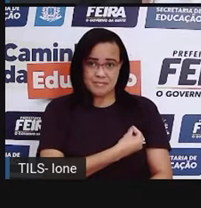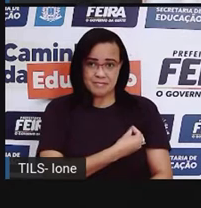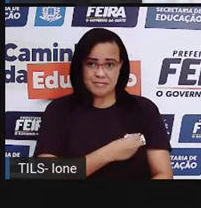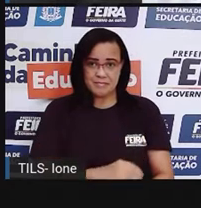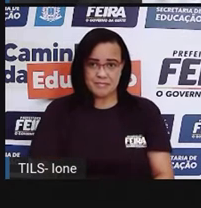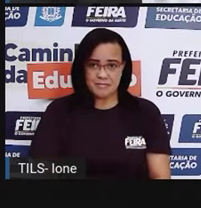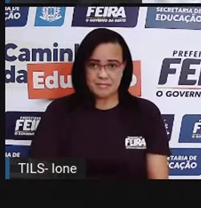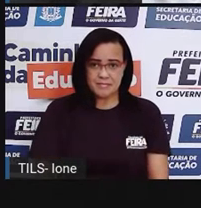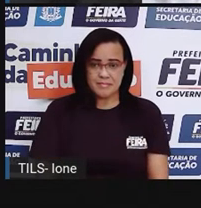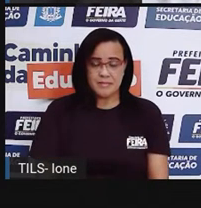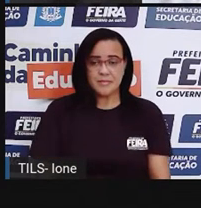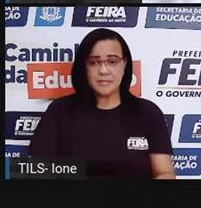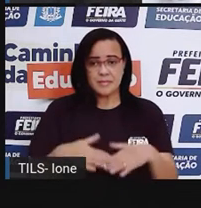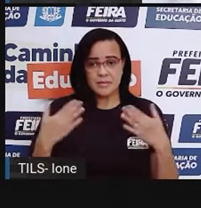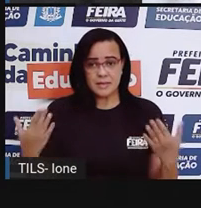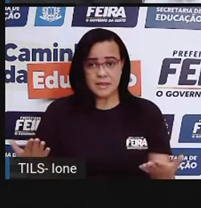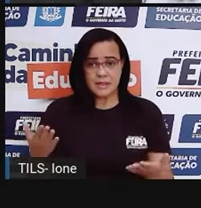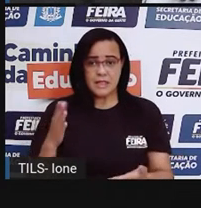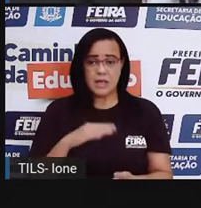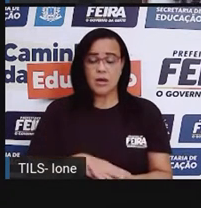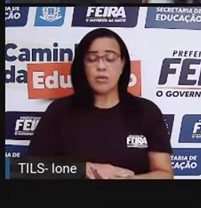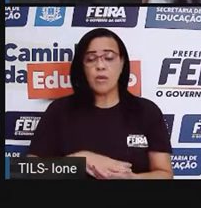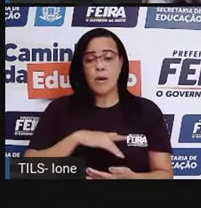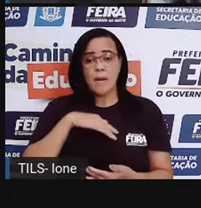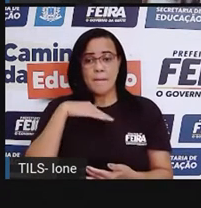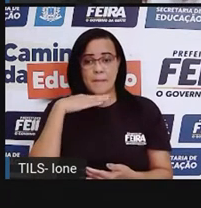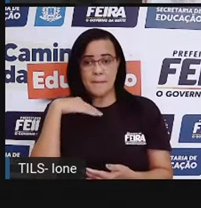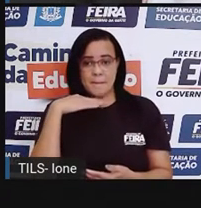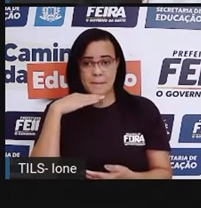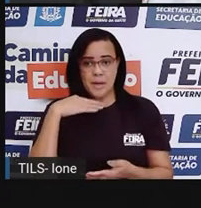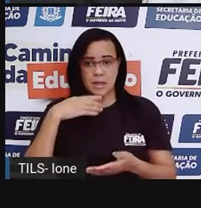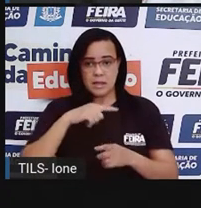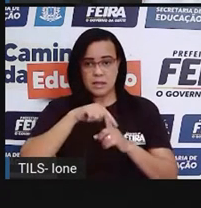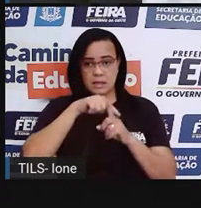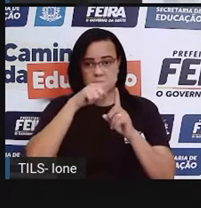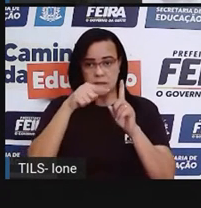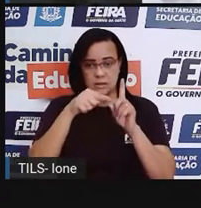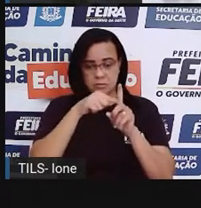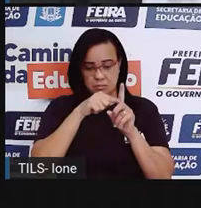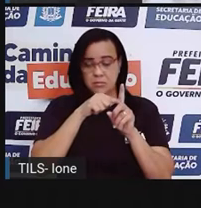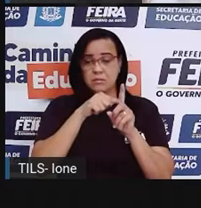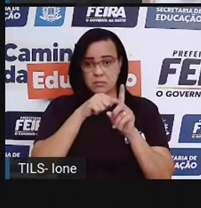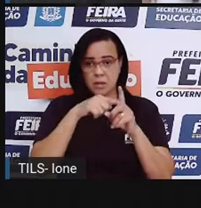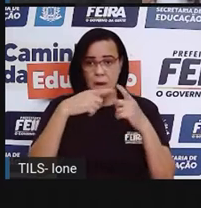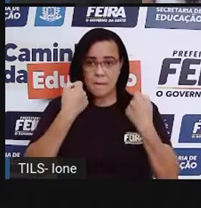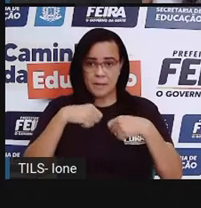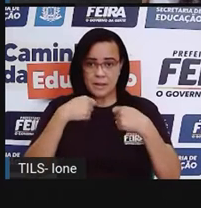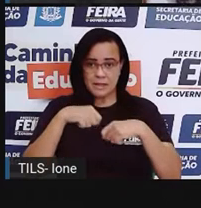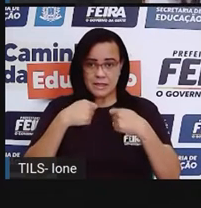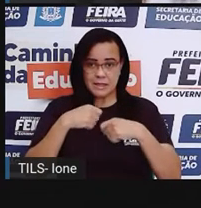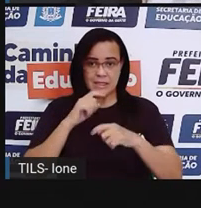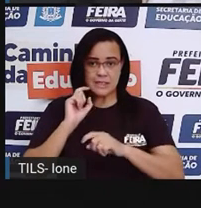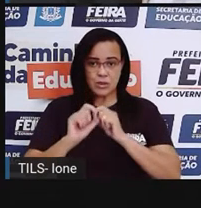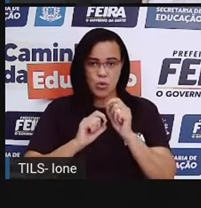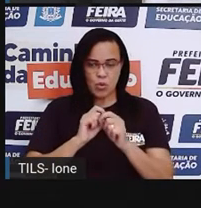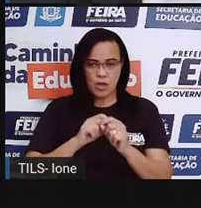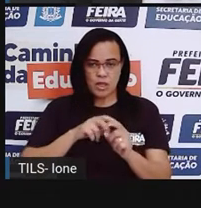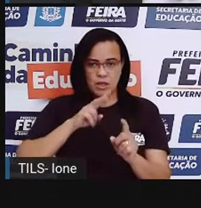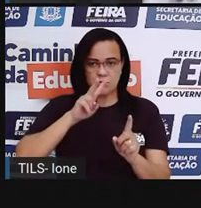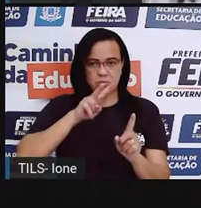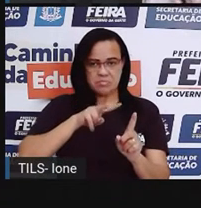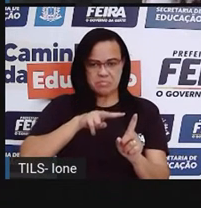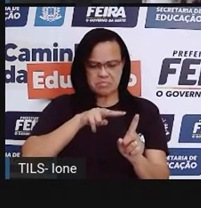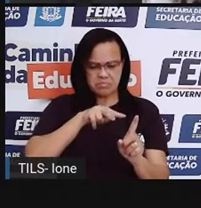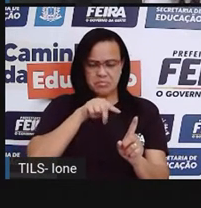quando a mamãe engravida, né, ela precisa ser cuidada, ela precisa ter direito à alimentação, né? Ela precisa ter